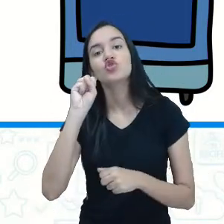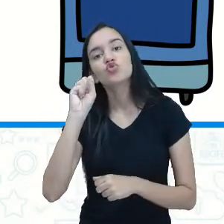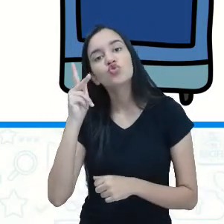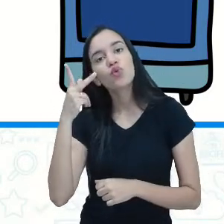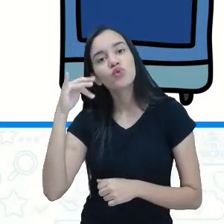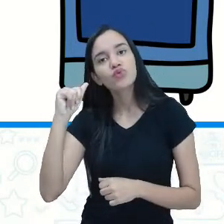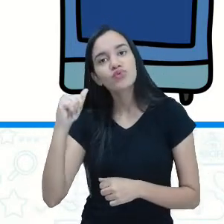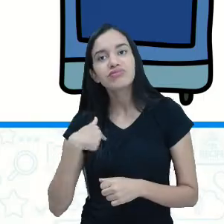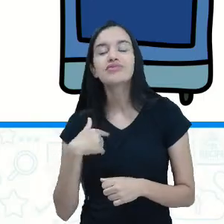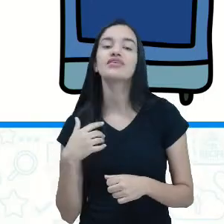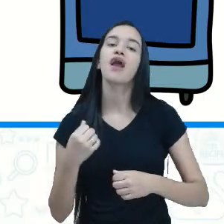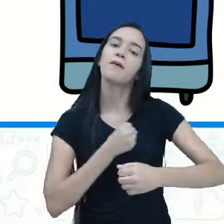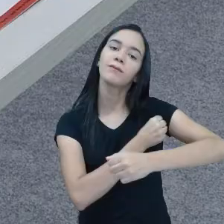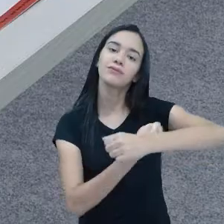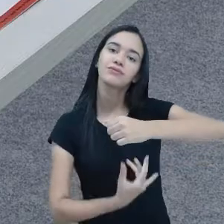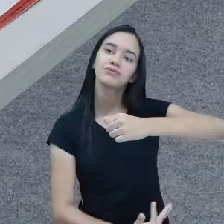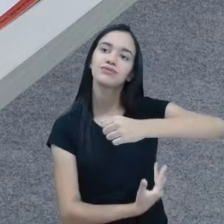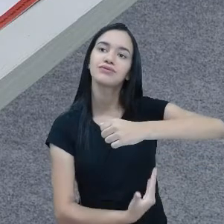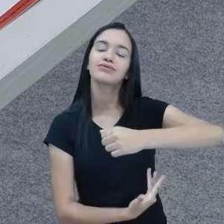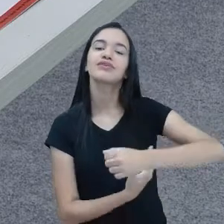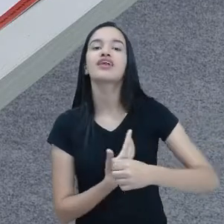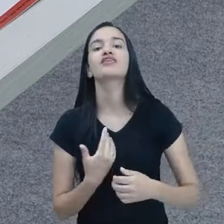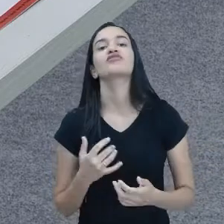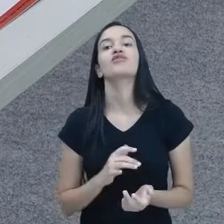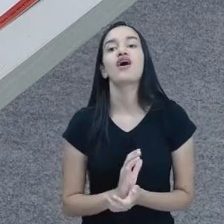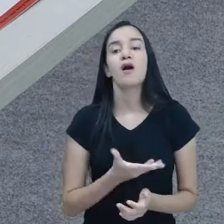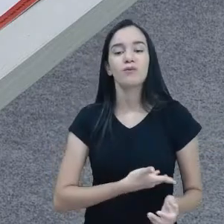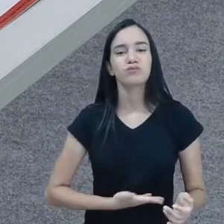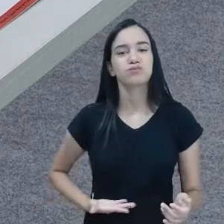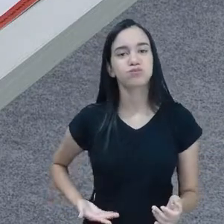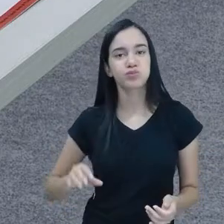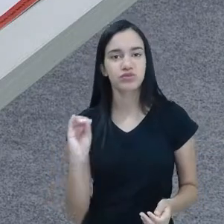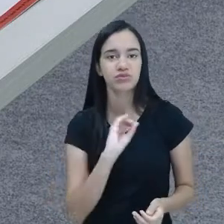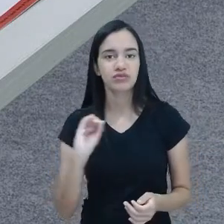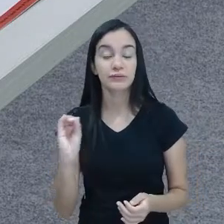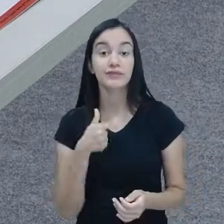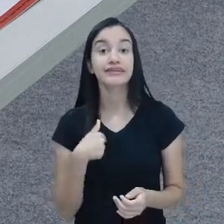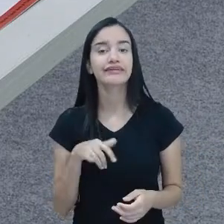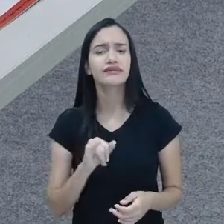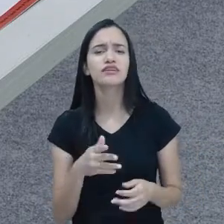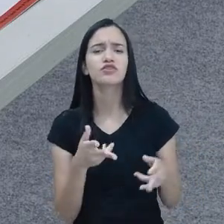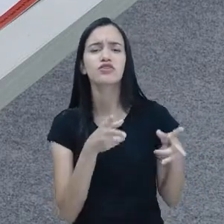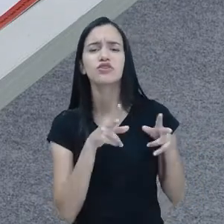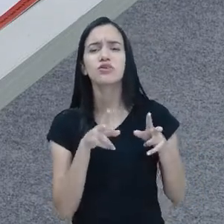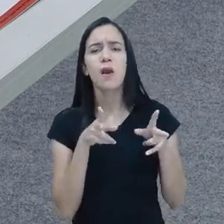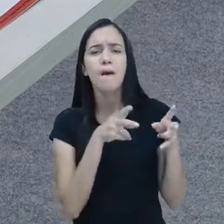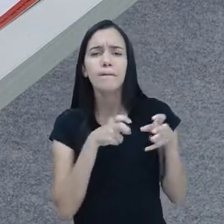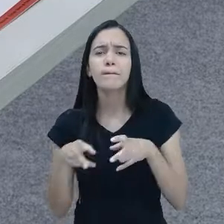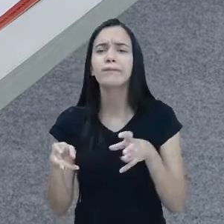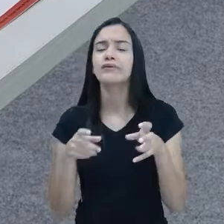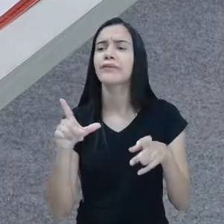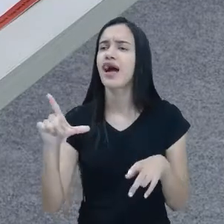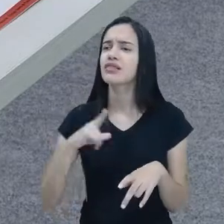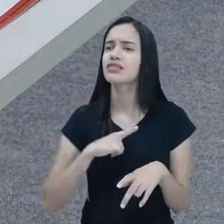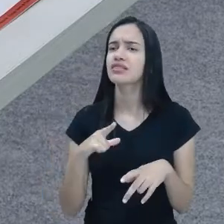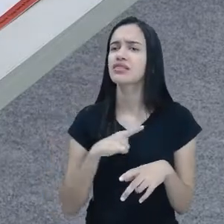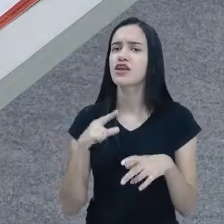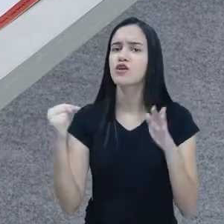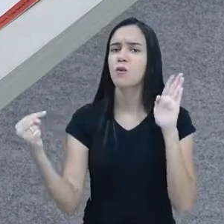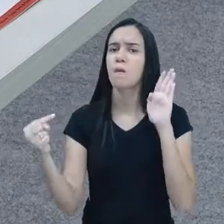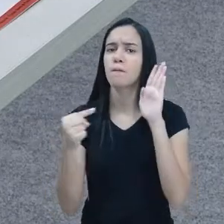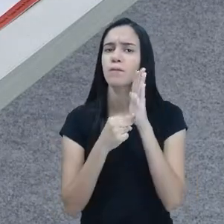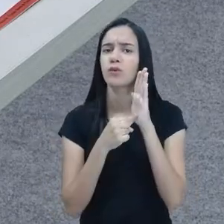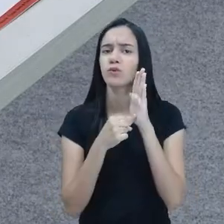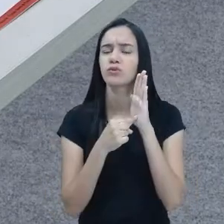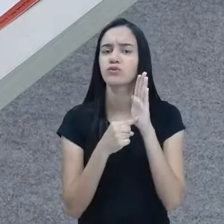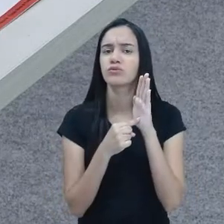Panela no fogo. Barriga vazia. E se a gente observar, aqui, barriga vazia, tem um ponto final que está dizendo que